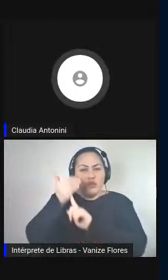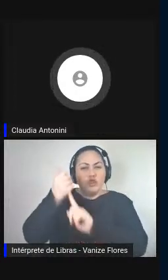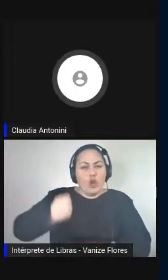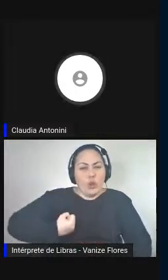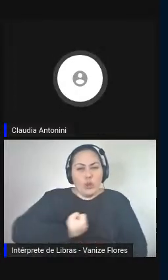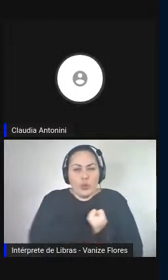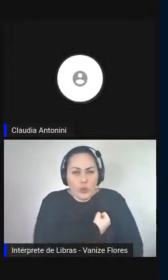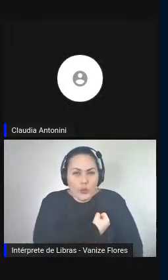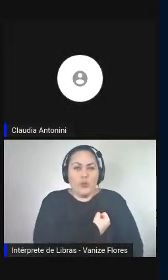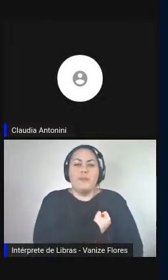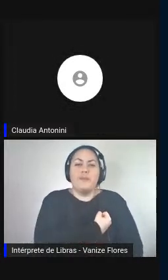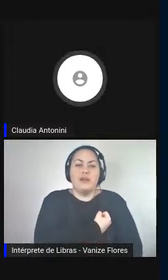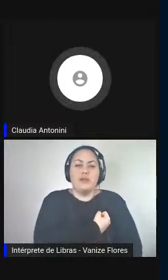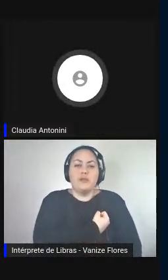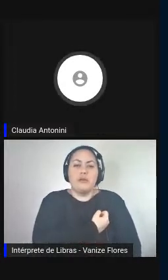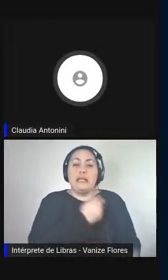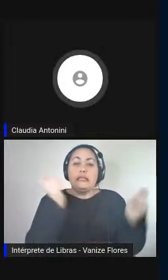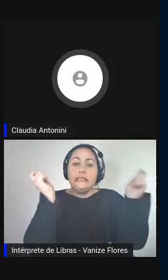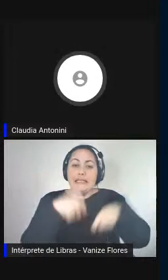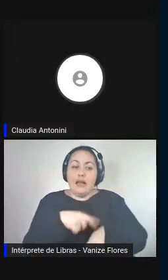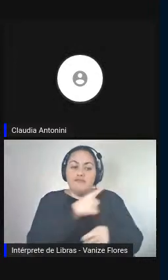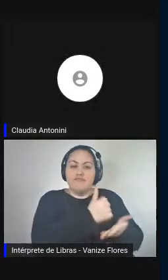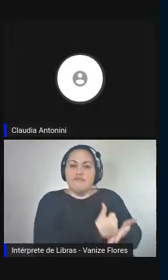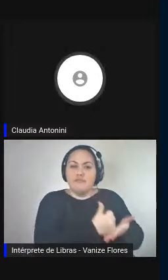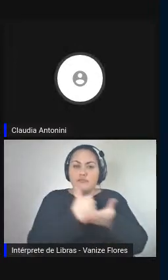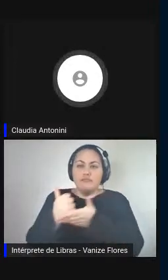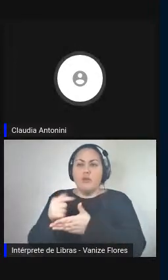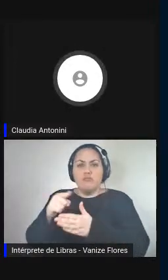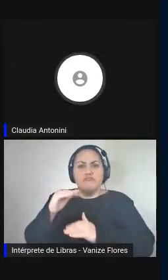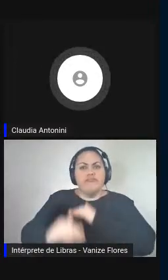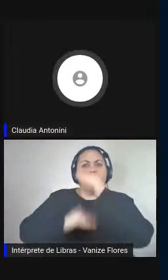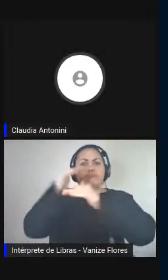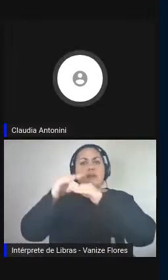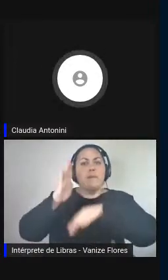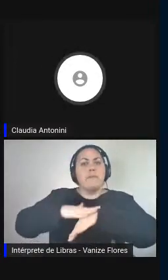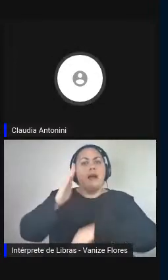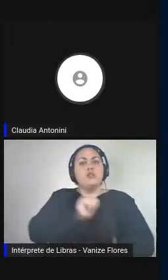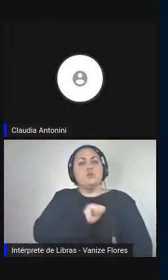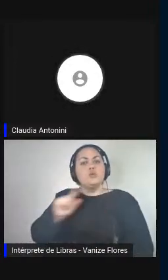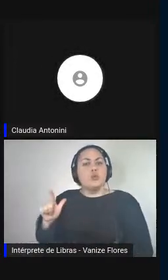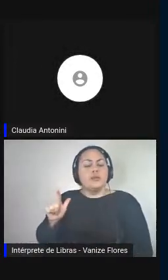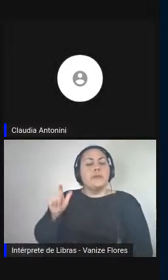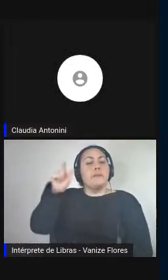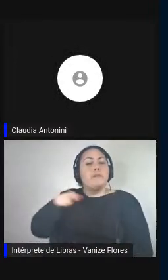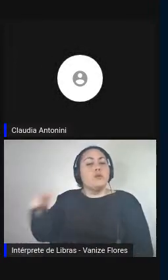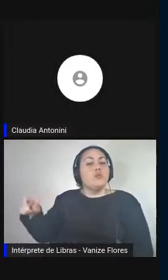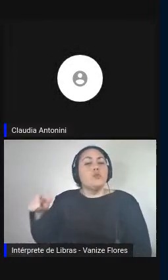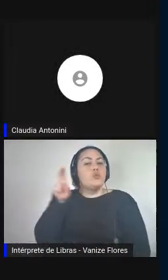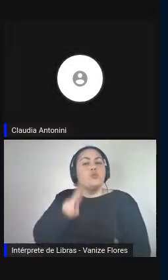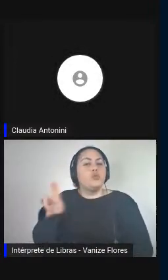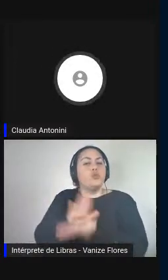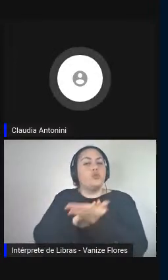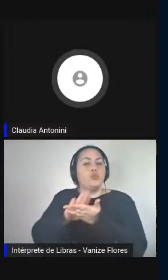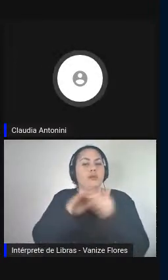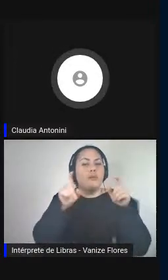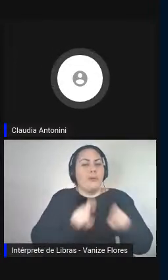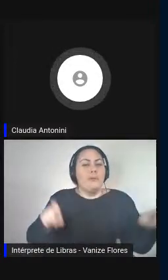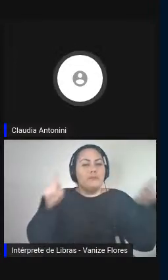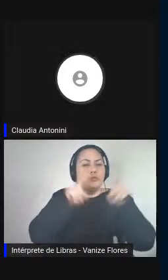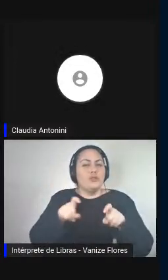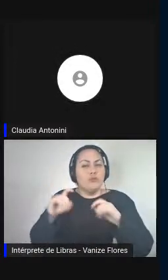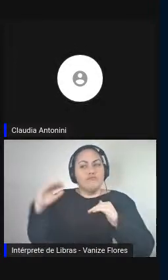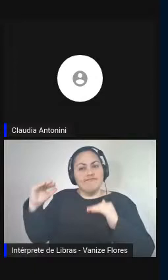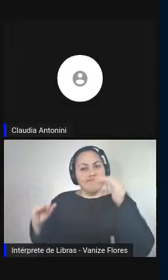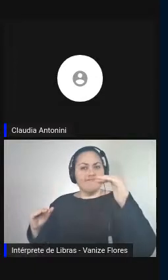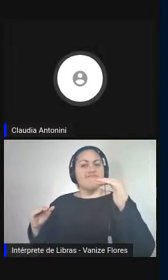quem não usa a interpretação, o suporte da informática, por exemplo,